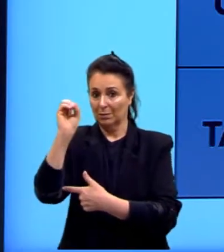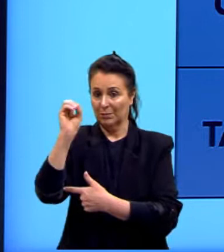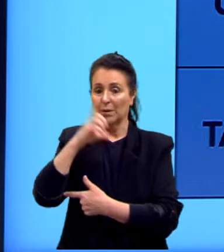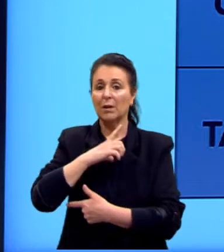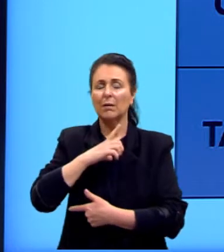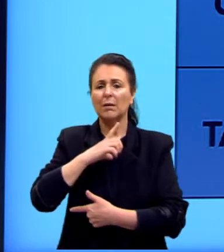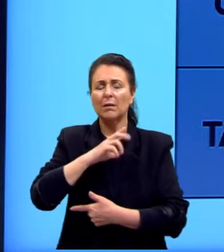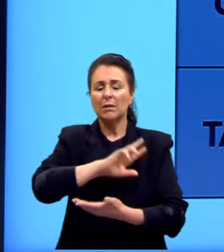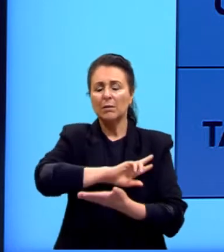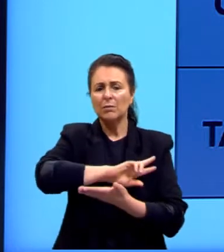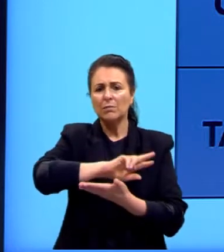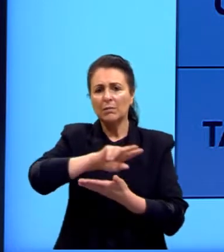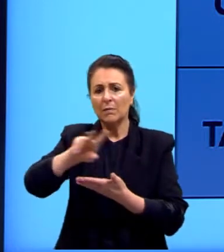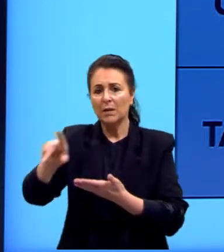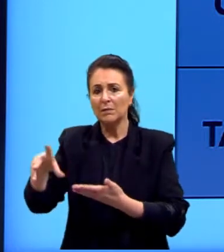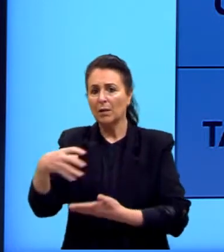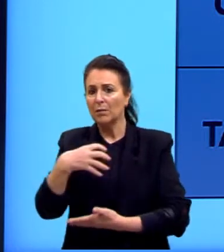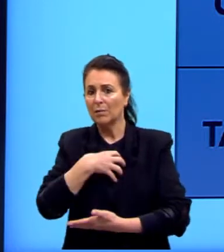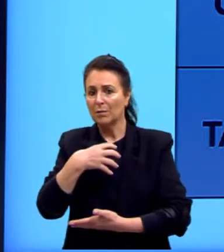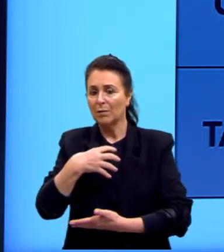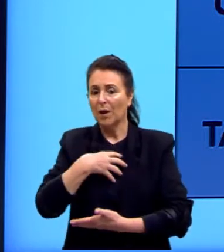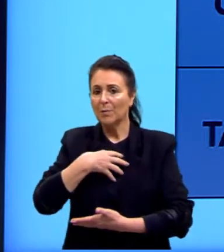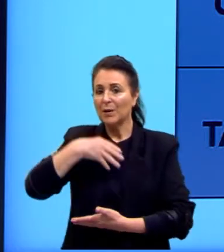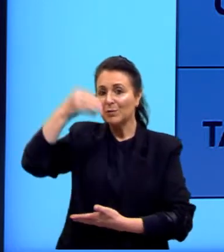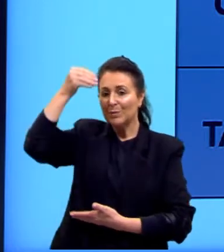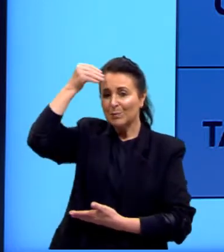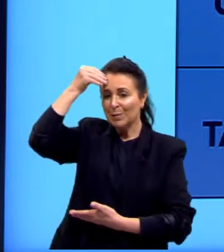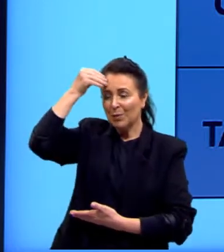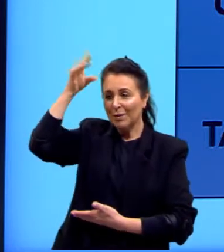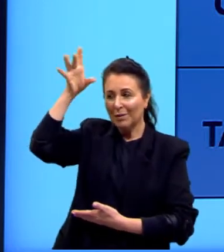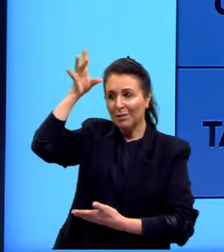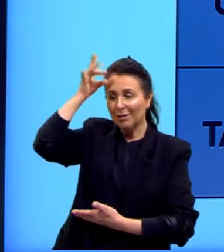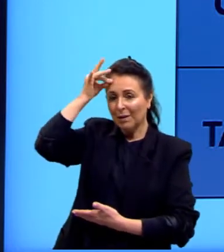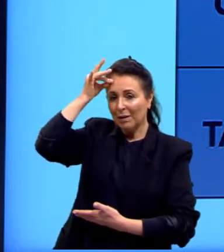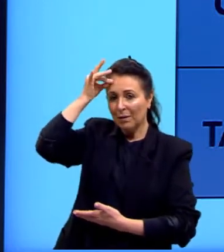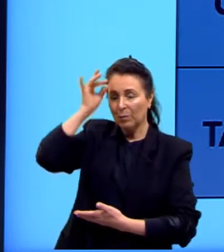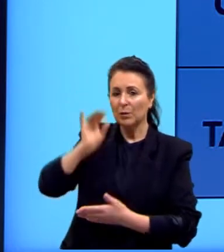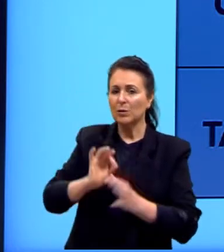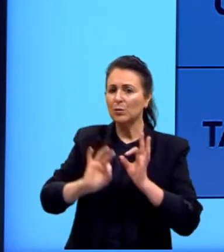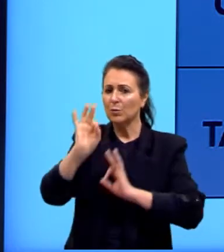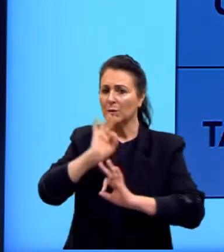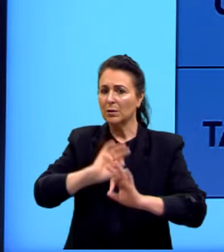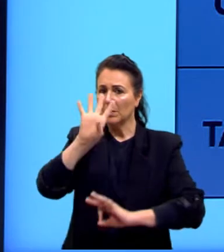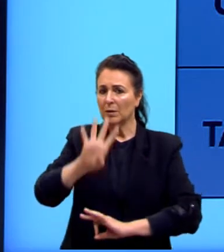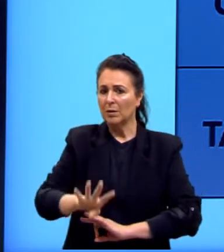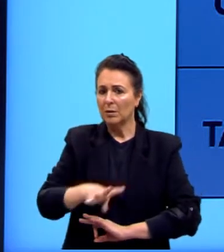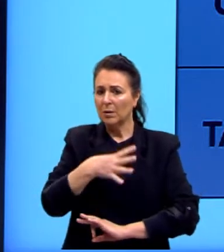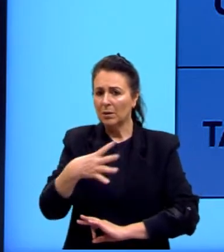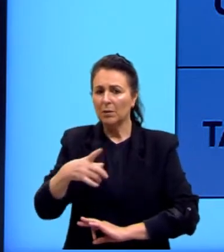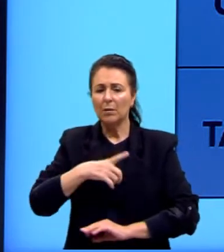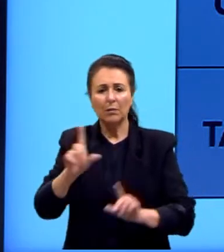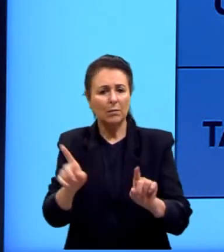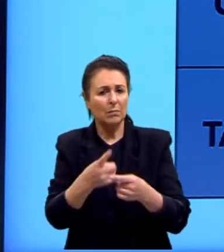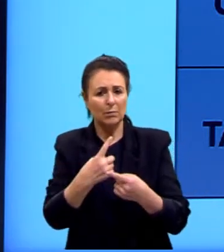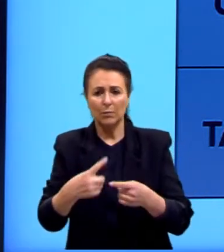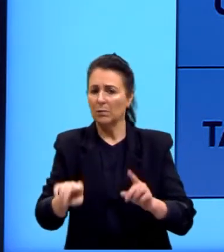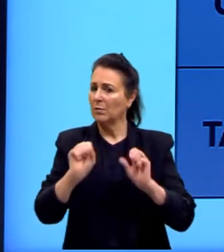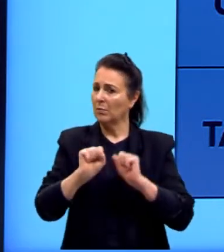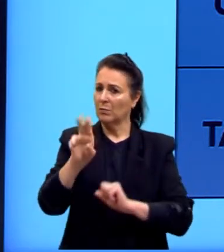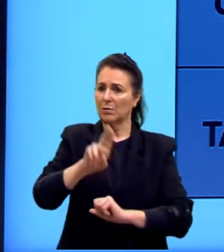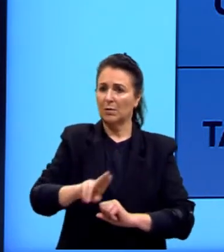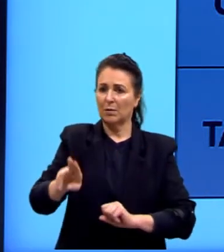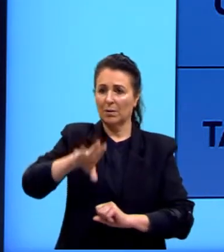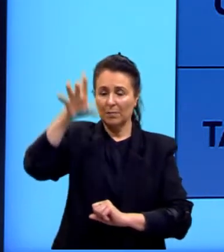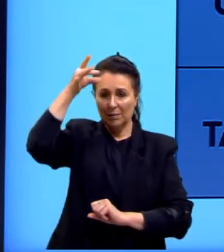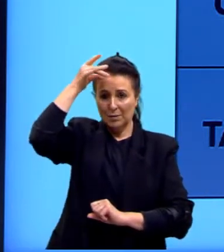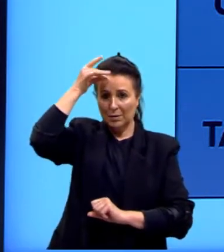diversas formas de memorizar como montamos a tabela, até músicas para ajudar a memorizar. Mas,